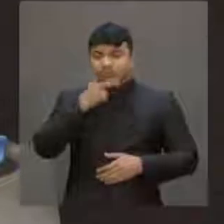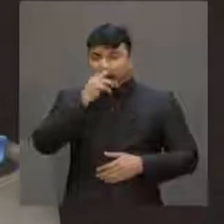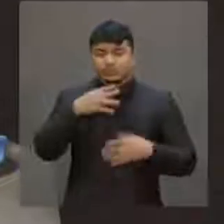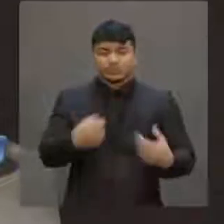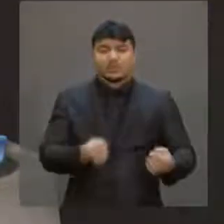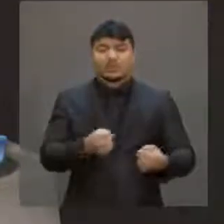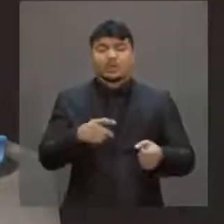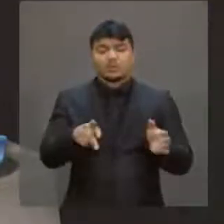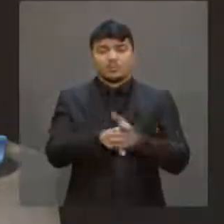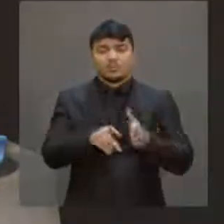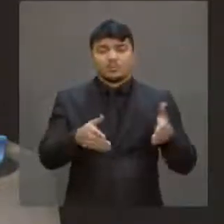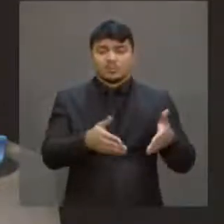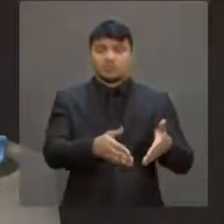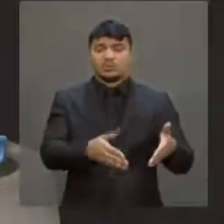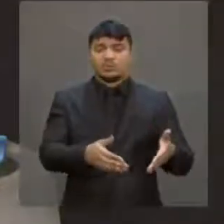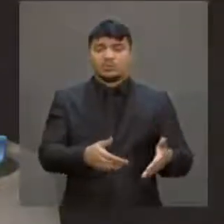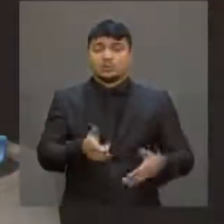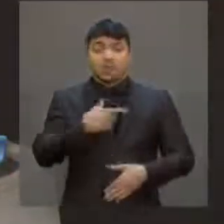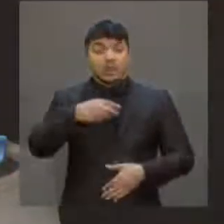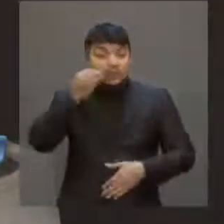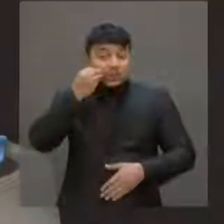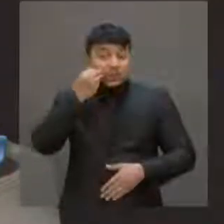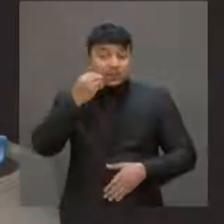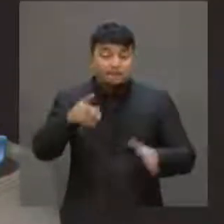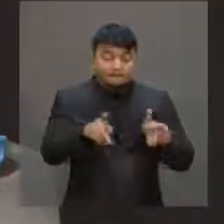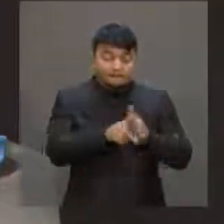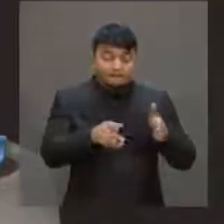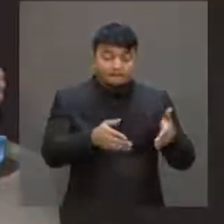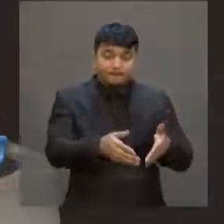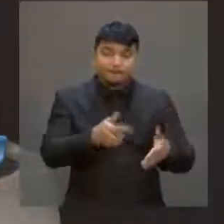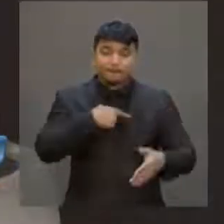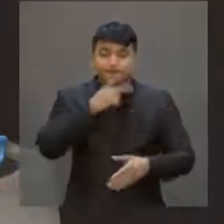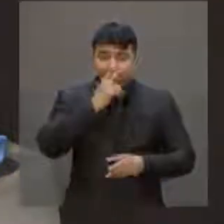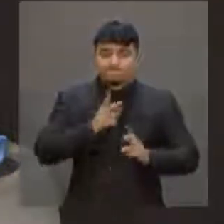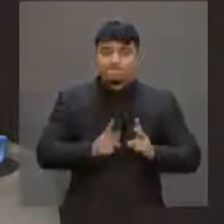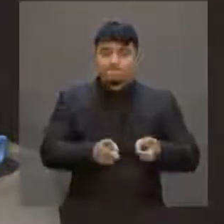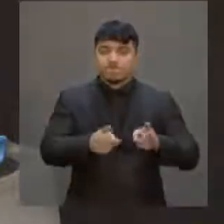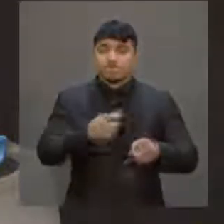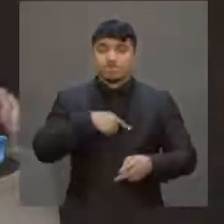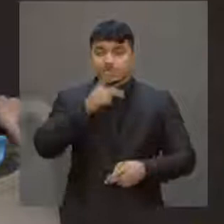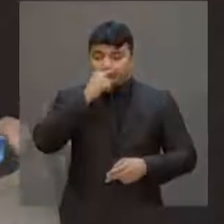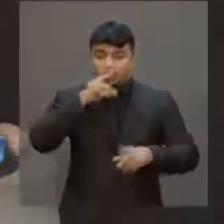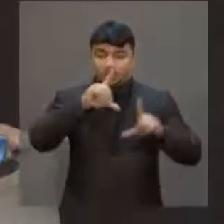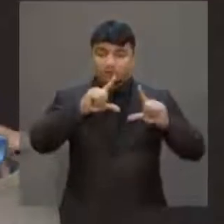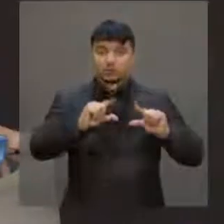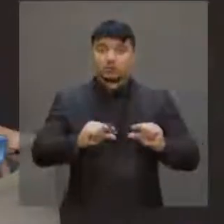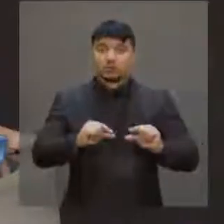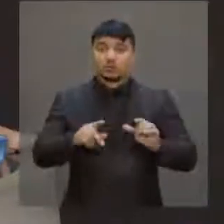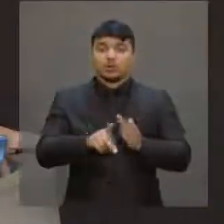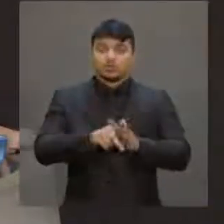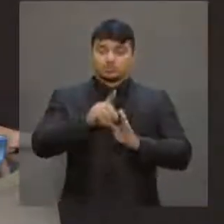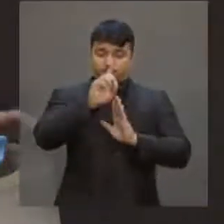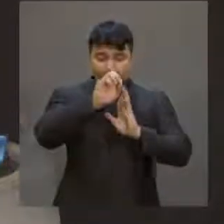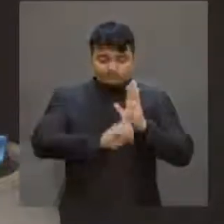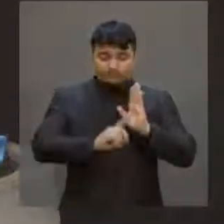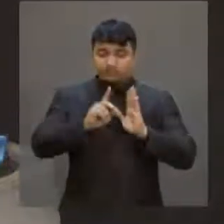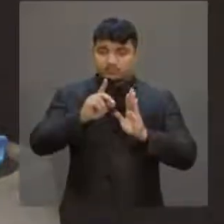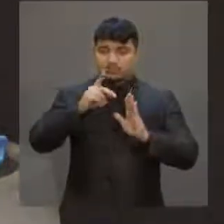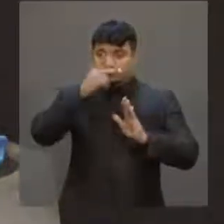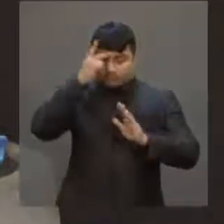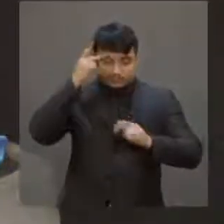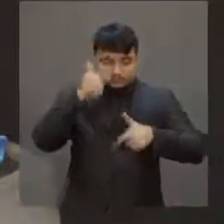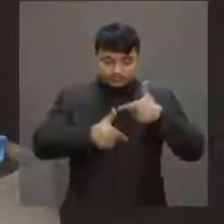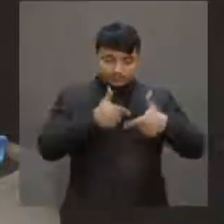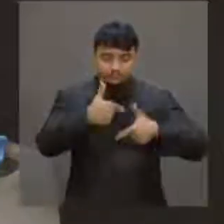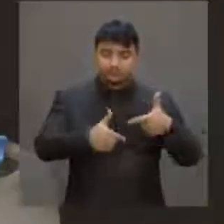tentativa permanente de diminuição dos direitos dos trabalhadores e trabalhadores.